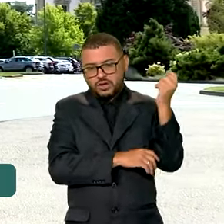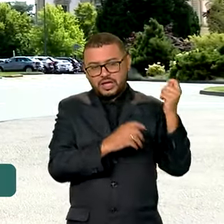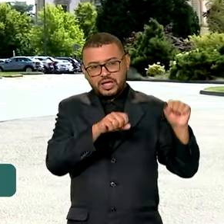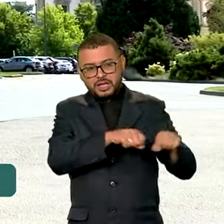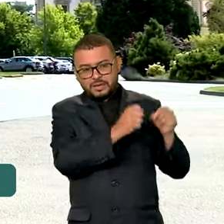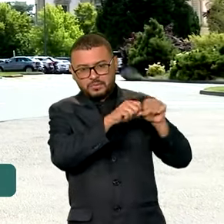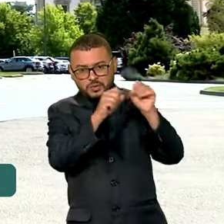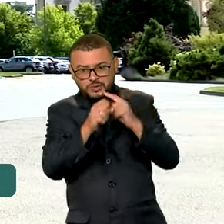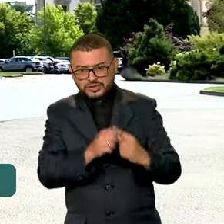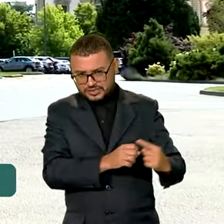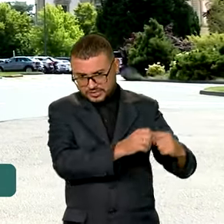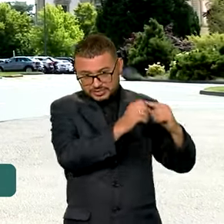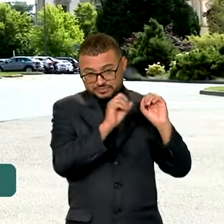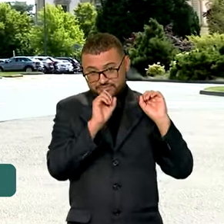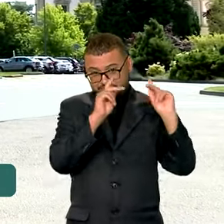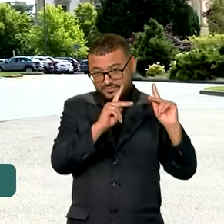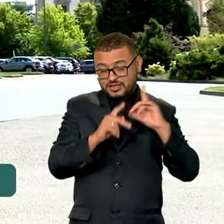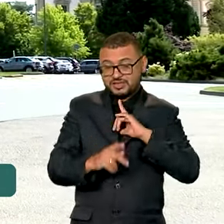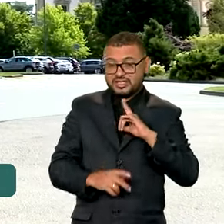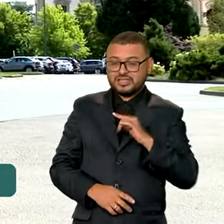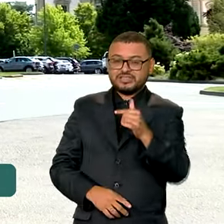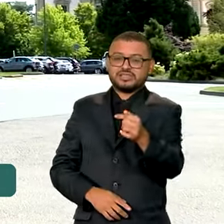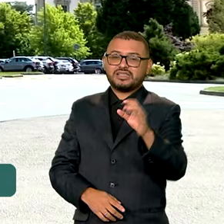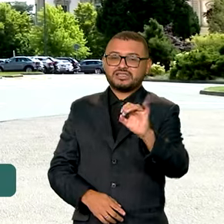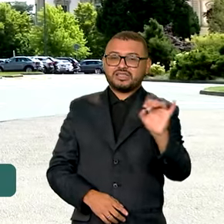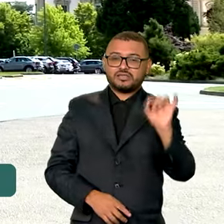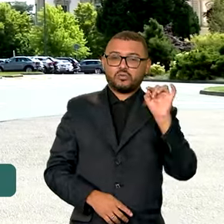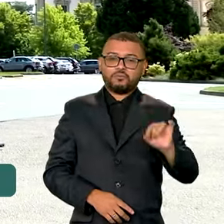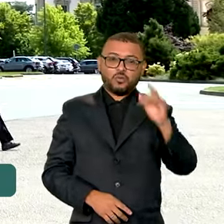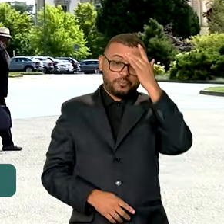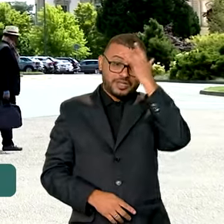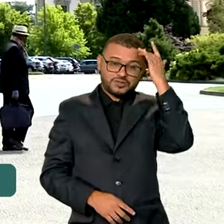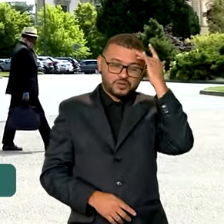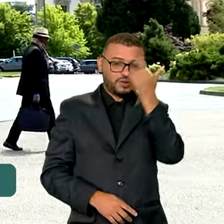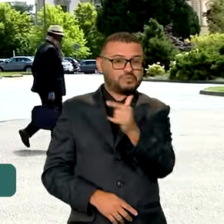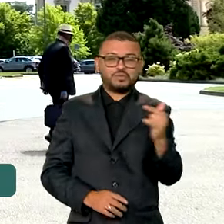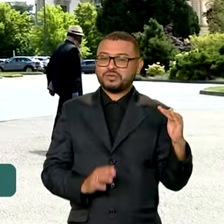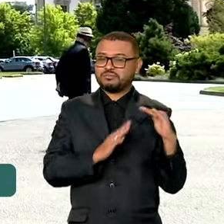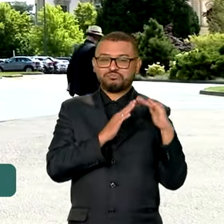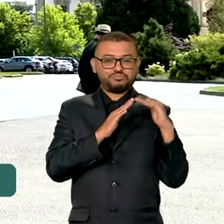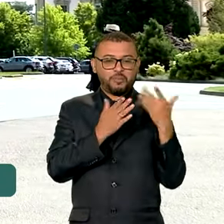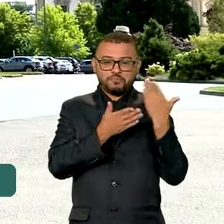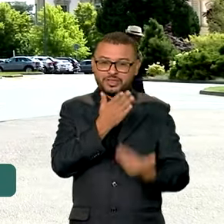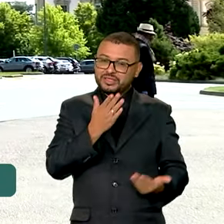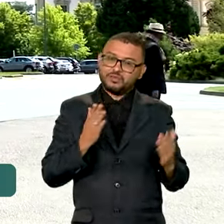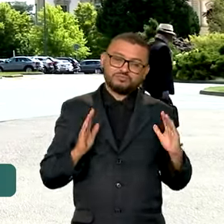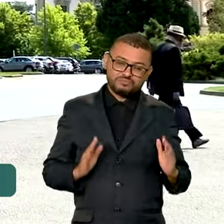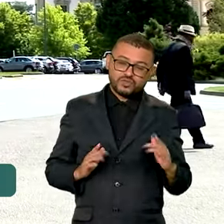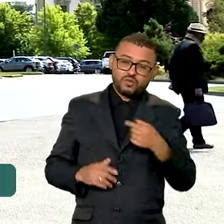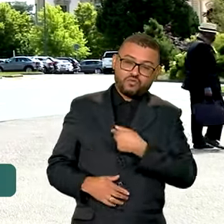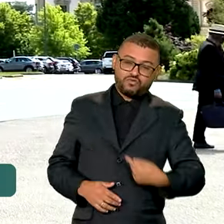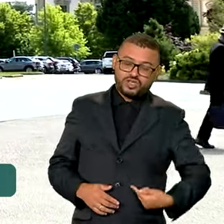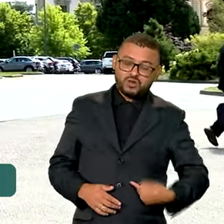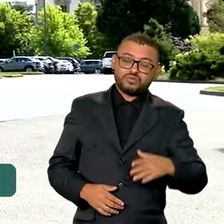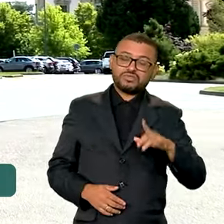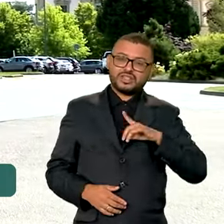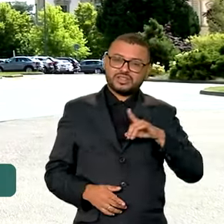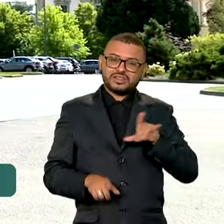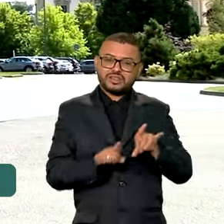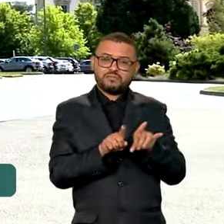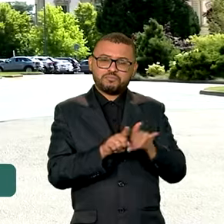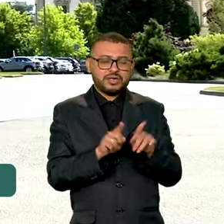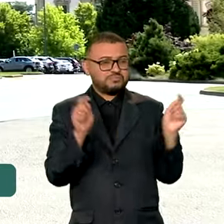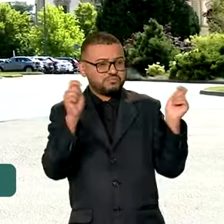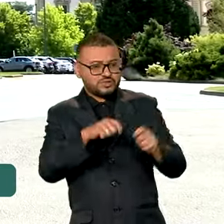inteiras e deixaram mais de 600 mil pessoas desalojadas. O ministro destacou que o governo Lula está fazendo o